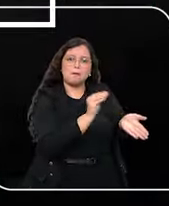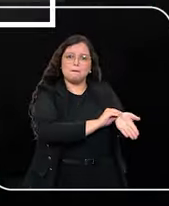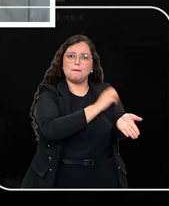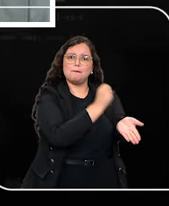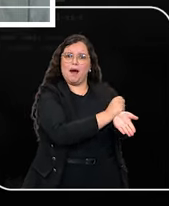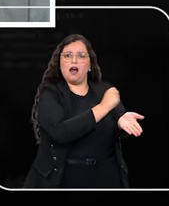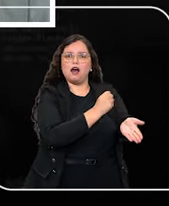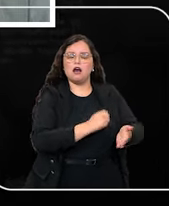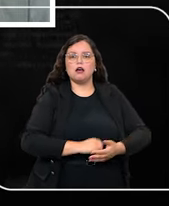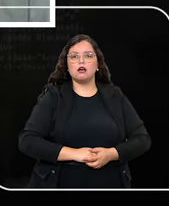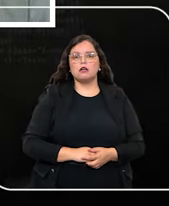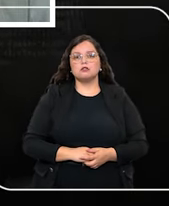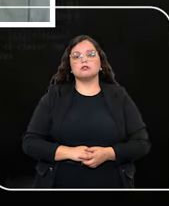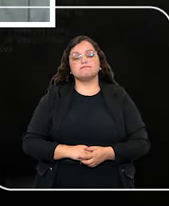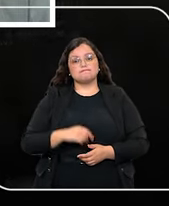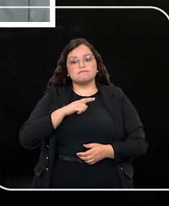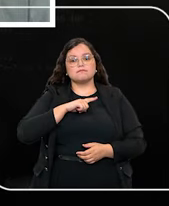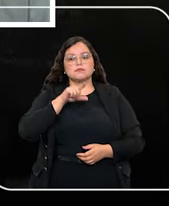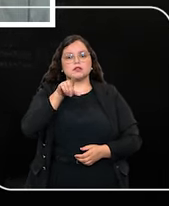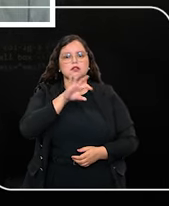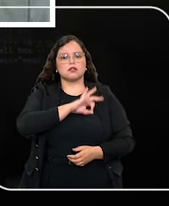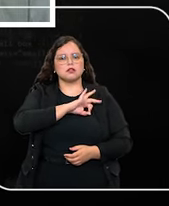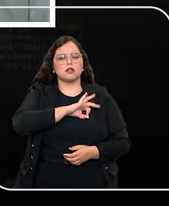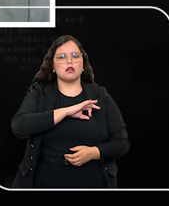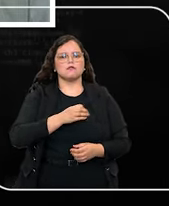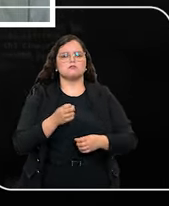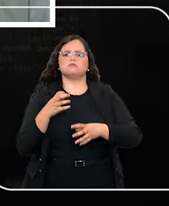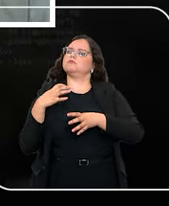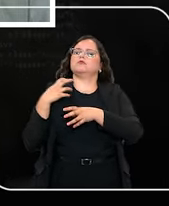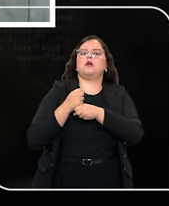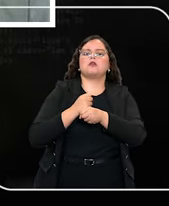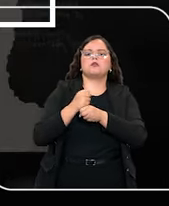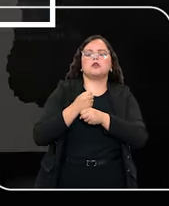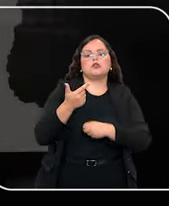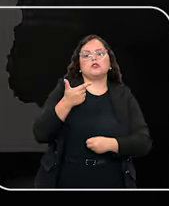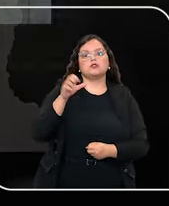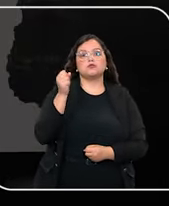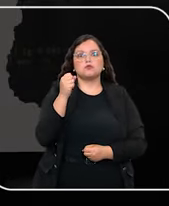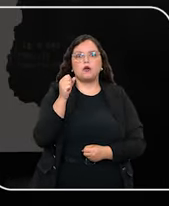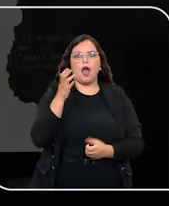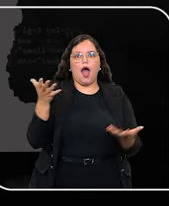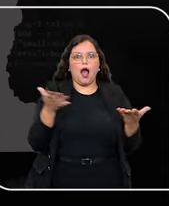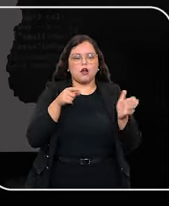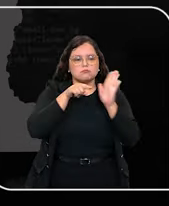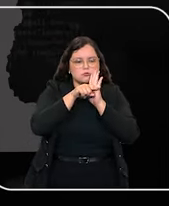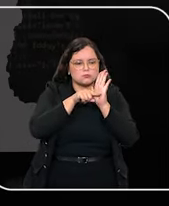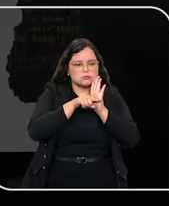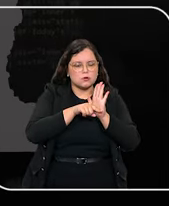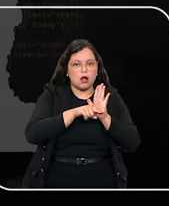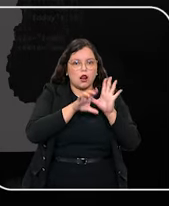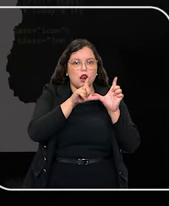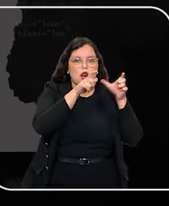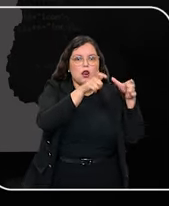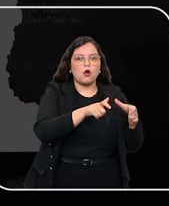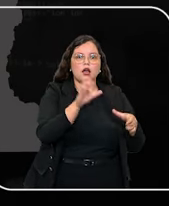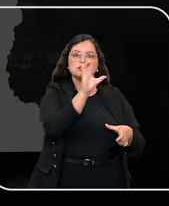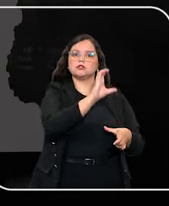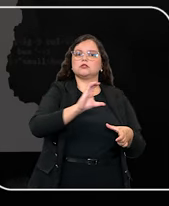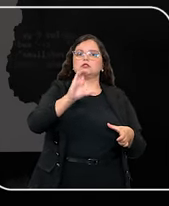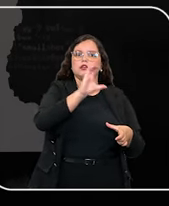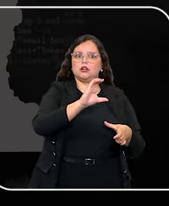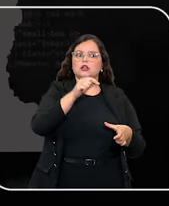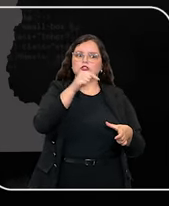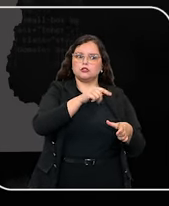A Taliba Neto é delegado da Polícia Civil do Distrito Federal há 18 anos. Atualmente é responsável pelas investigações em Ceilândia, região